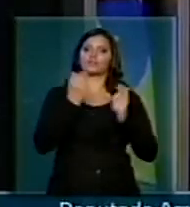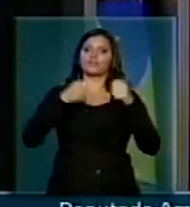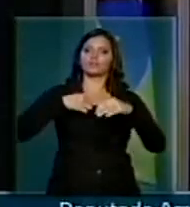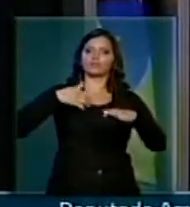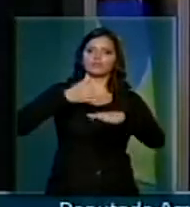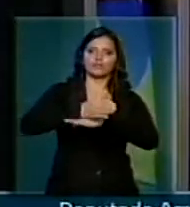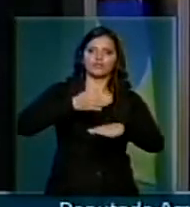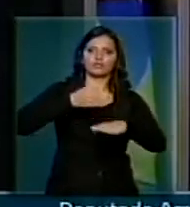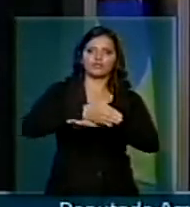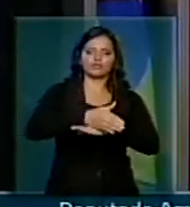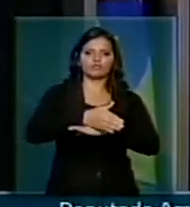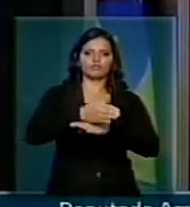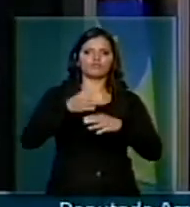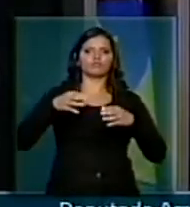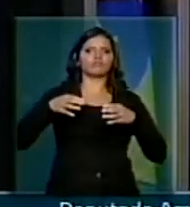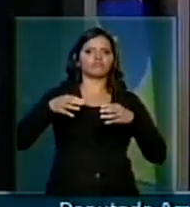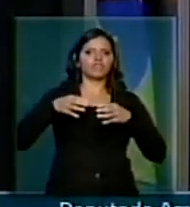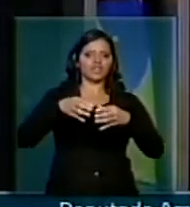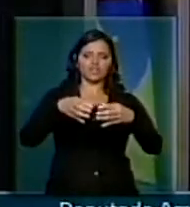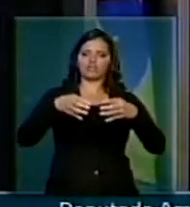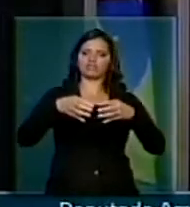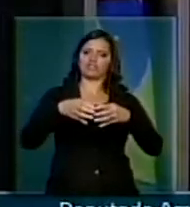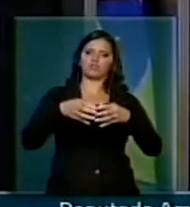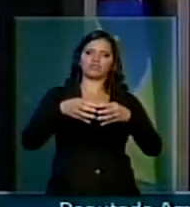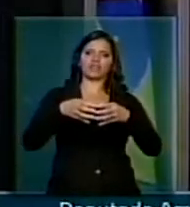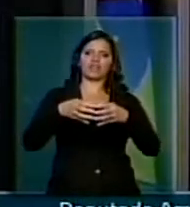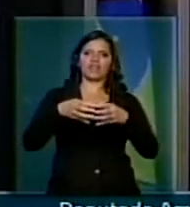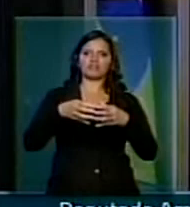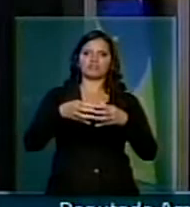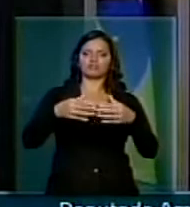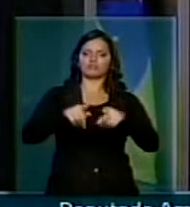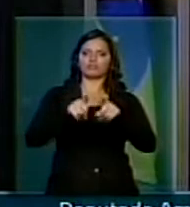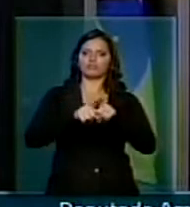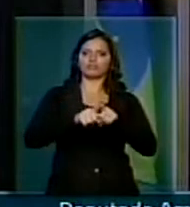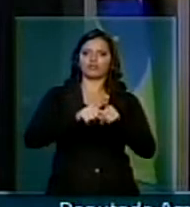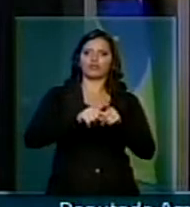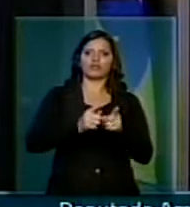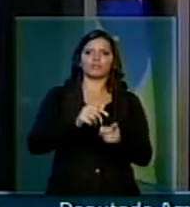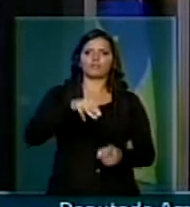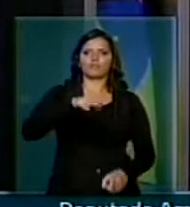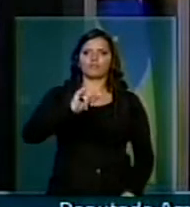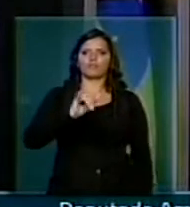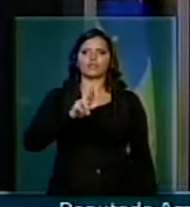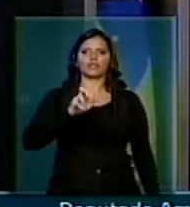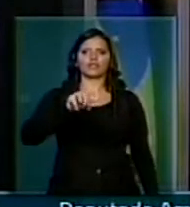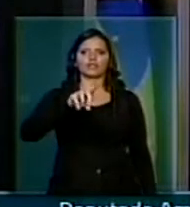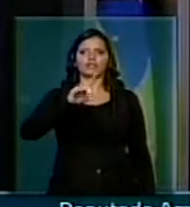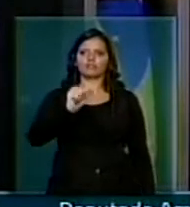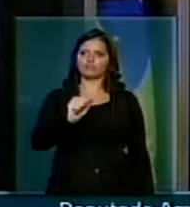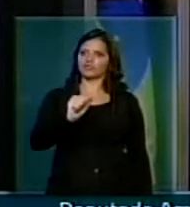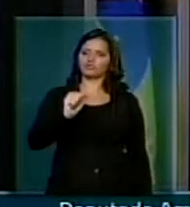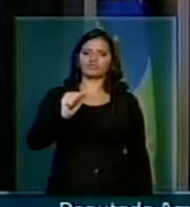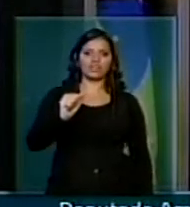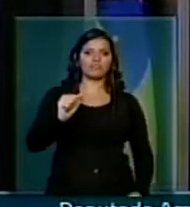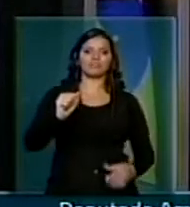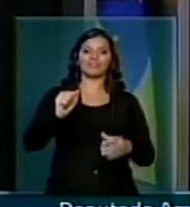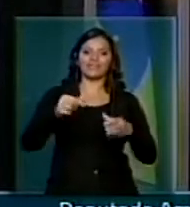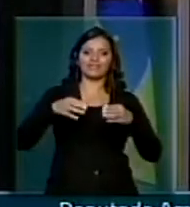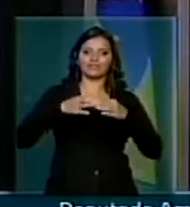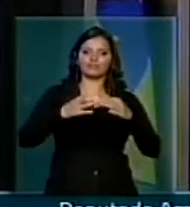conjuntamente com a Anfip, Nelson Miranda, representante da Cobap,